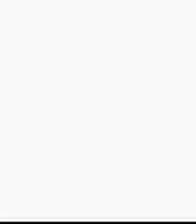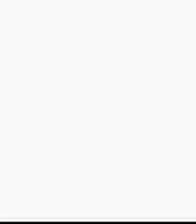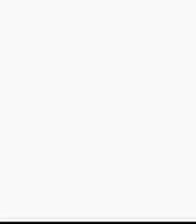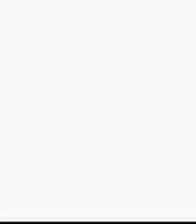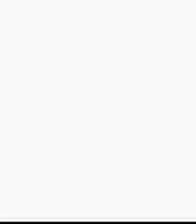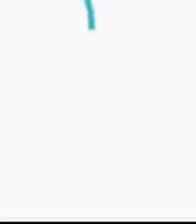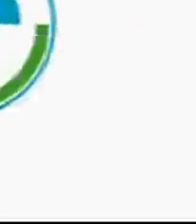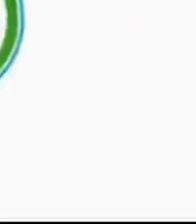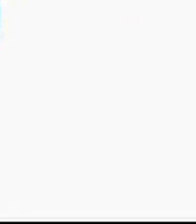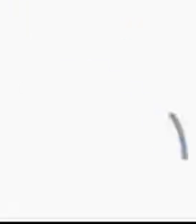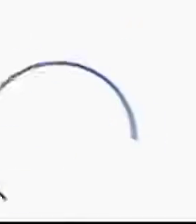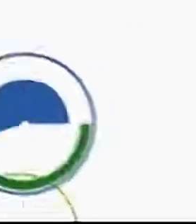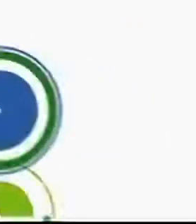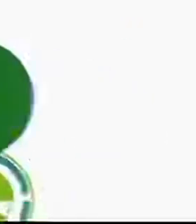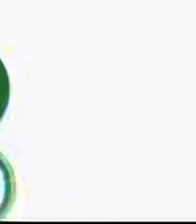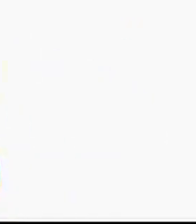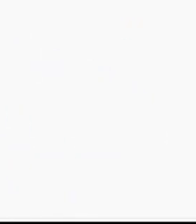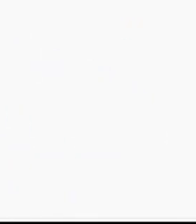E cinco